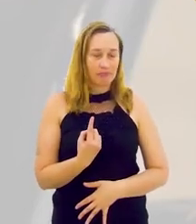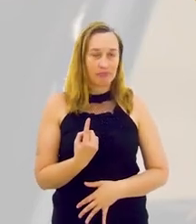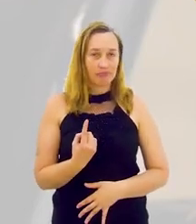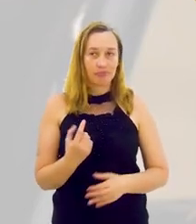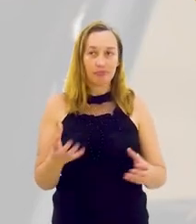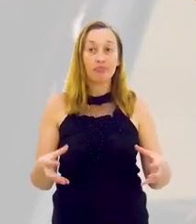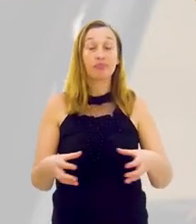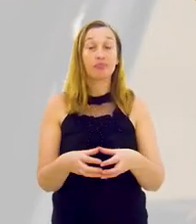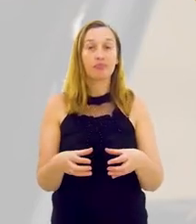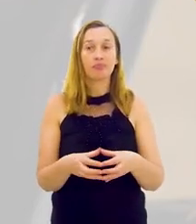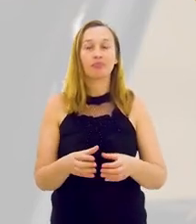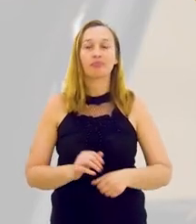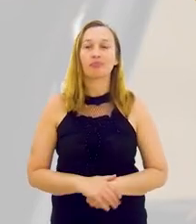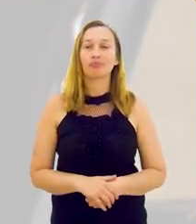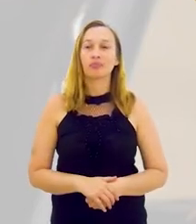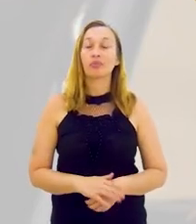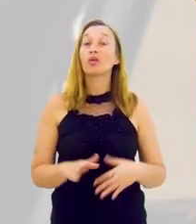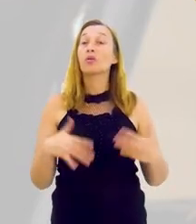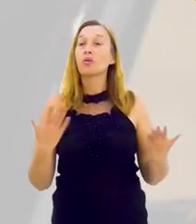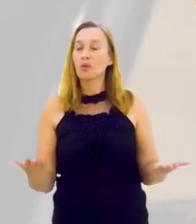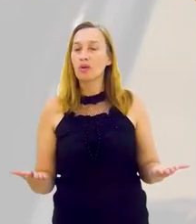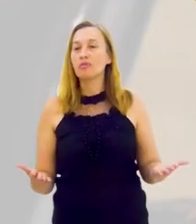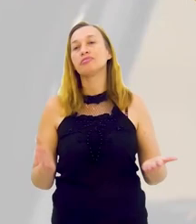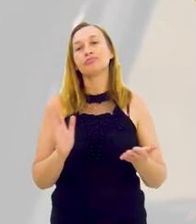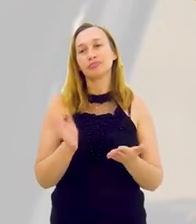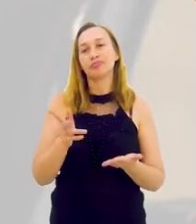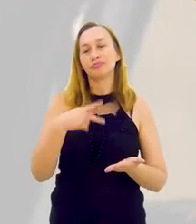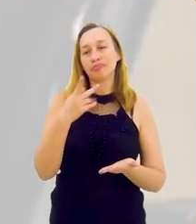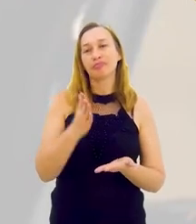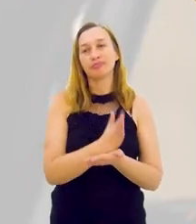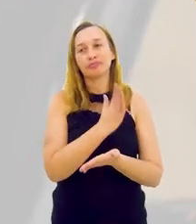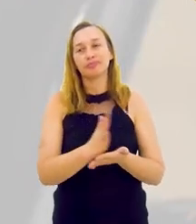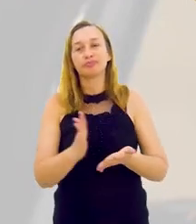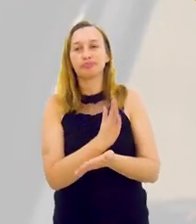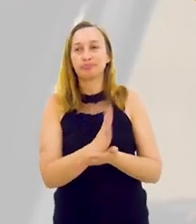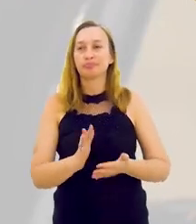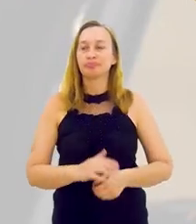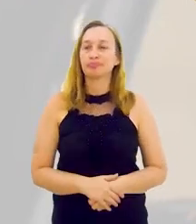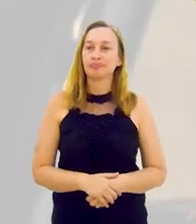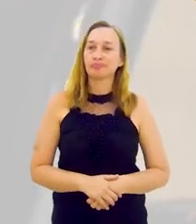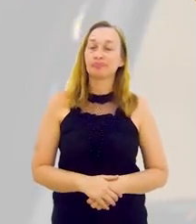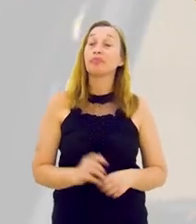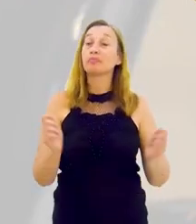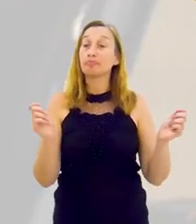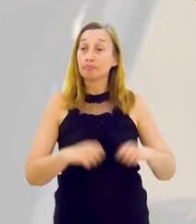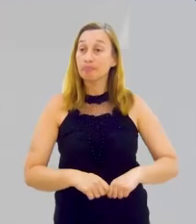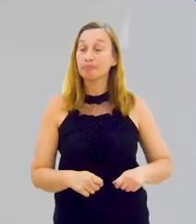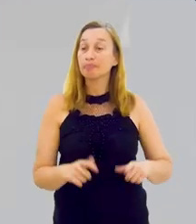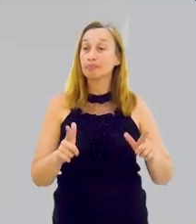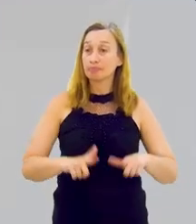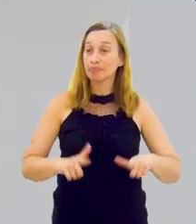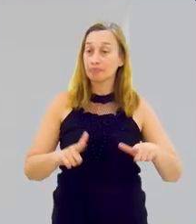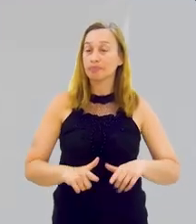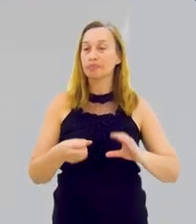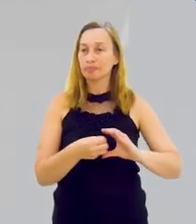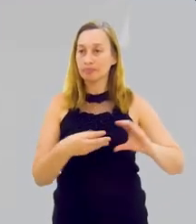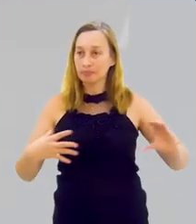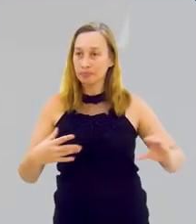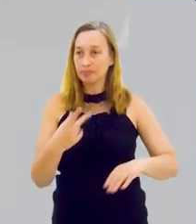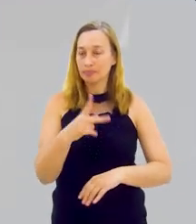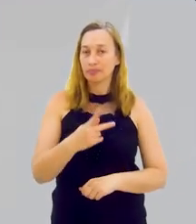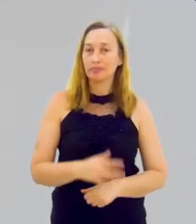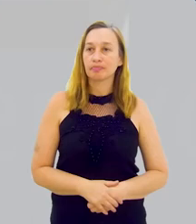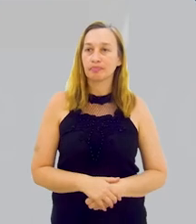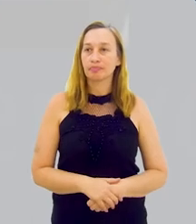são feitos de forma isolada. Quais são esses passos que você está me perguntando? Eu já adiantei alguns aqui na nossa conversa. É a análise